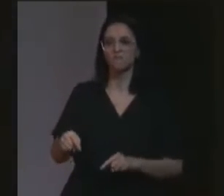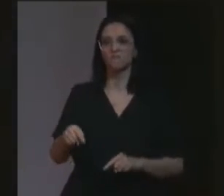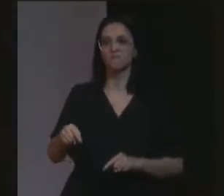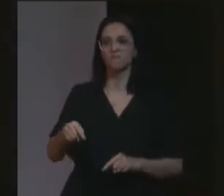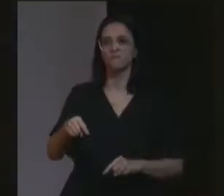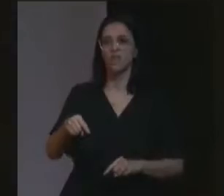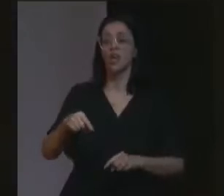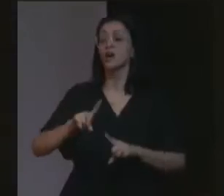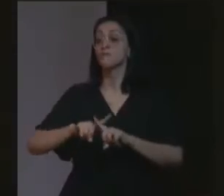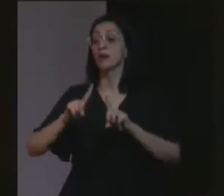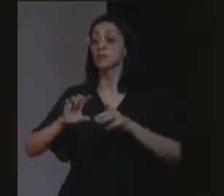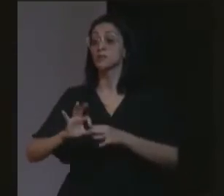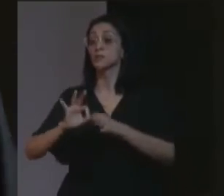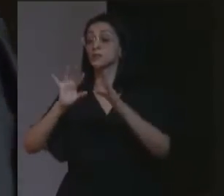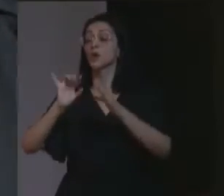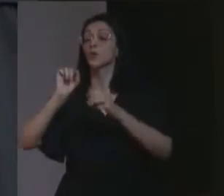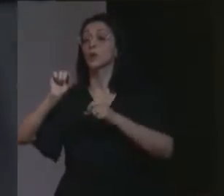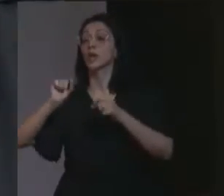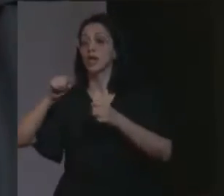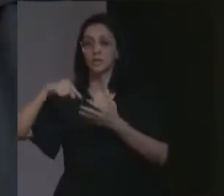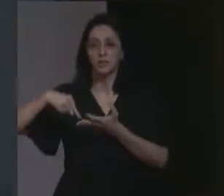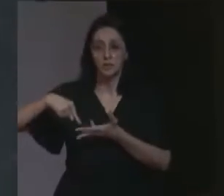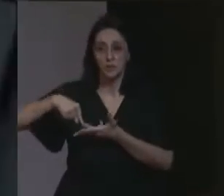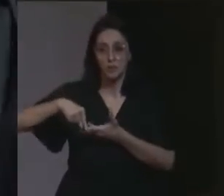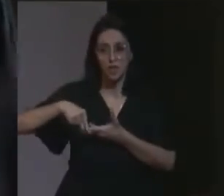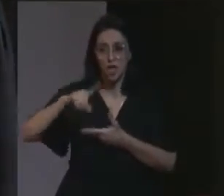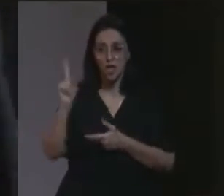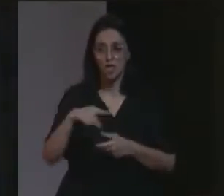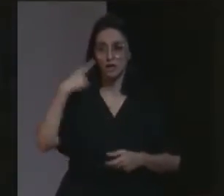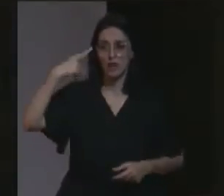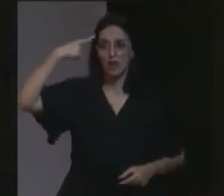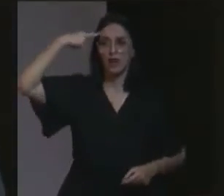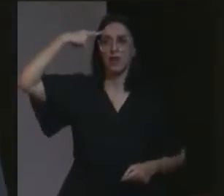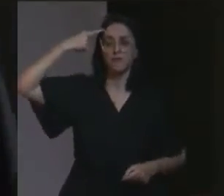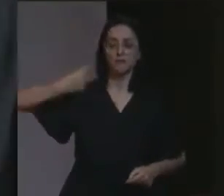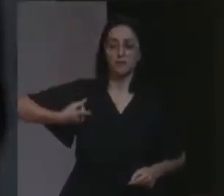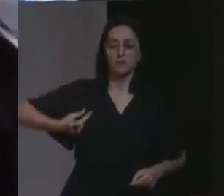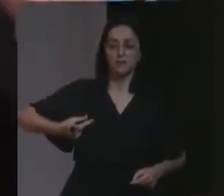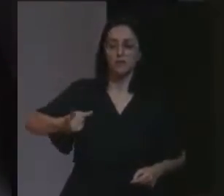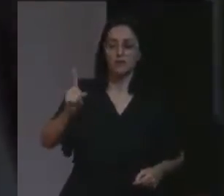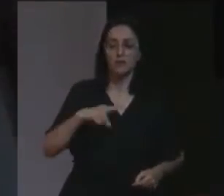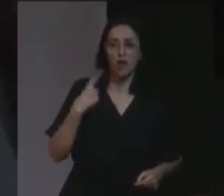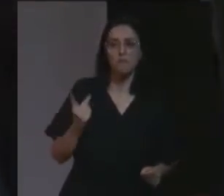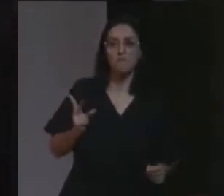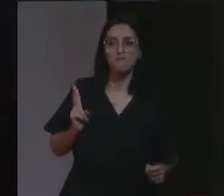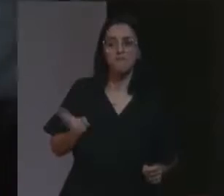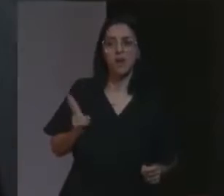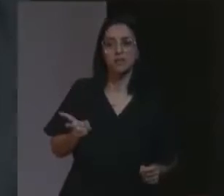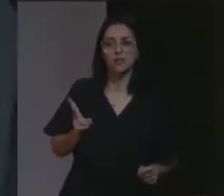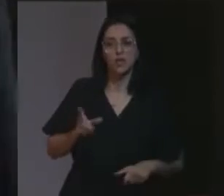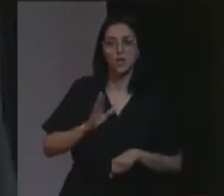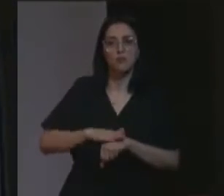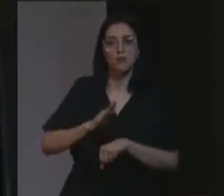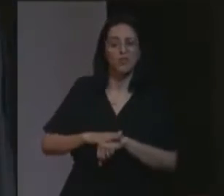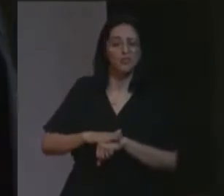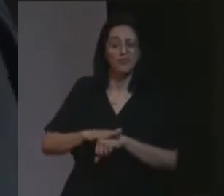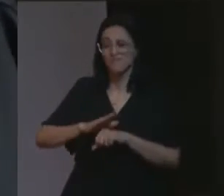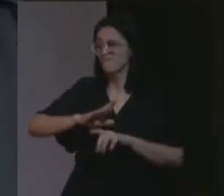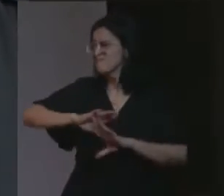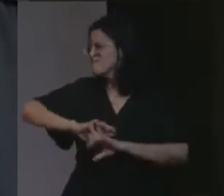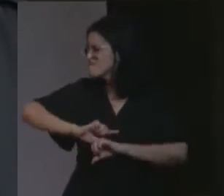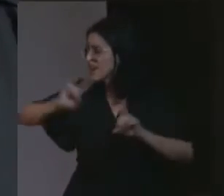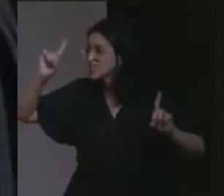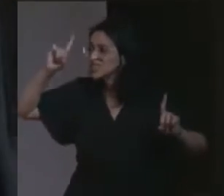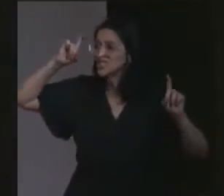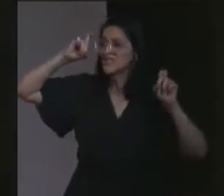mas, absolvendo, pelo que ele deve ser, absolvido, nós seremos, lembrados, para sempre, como mesmo, no momento, mais obscuro, da nossa